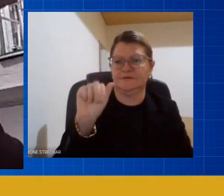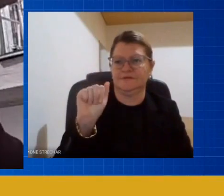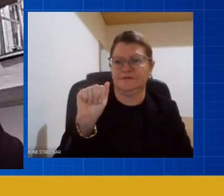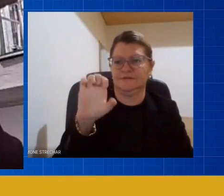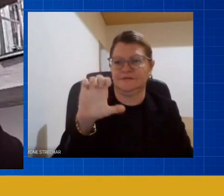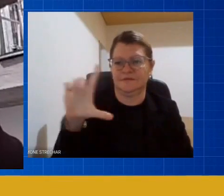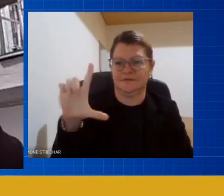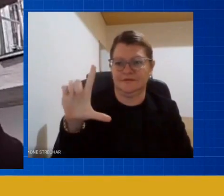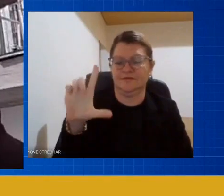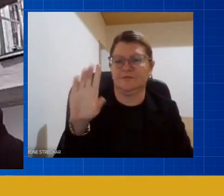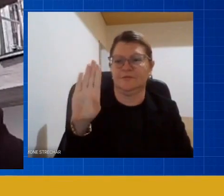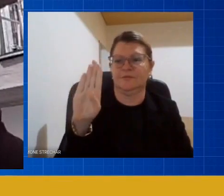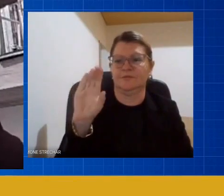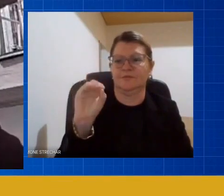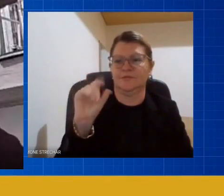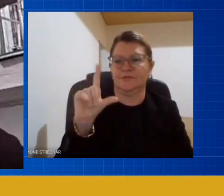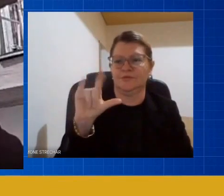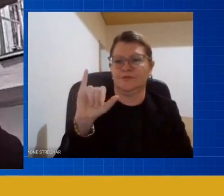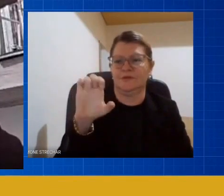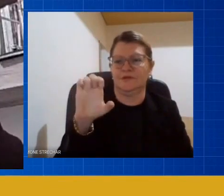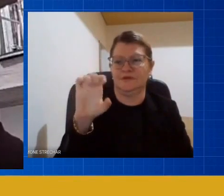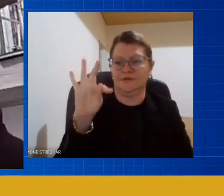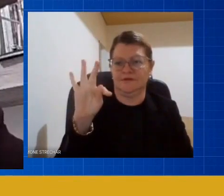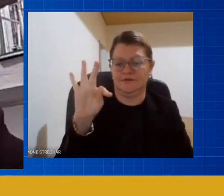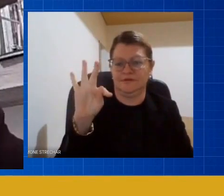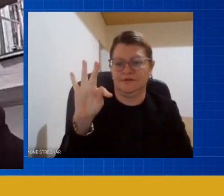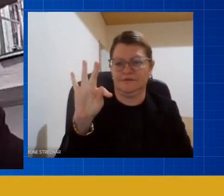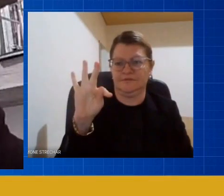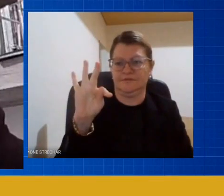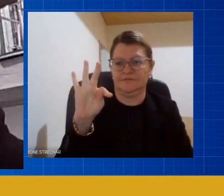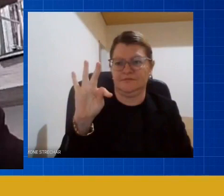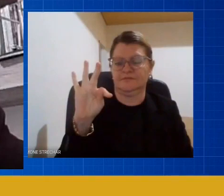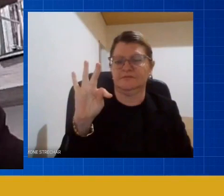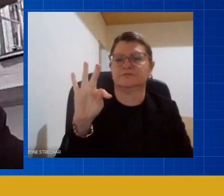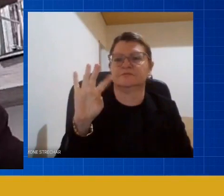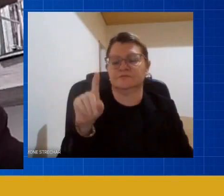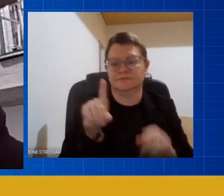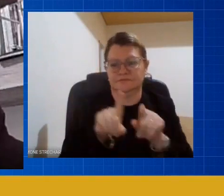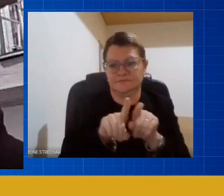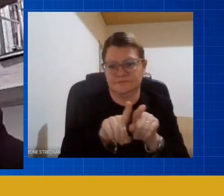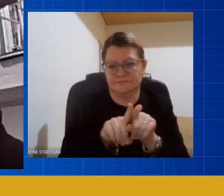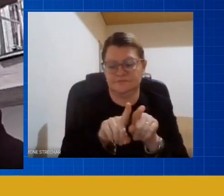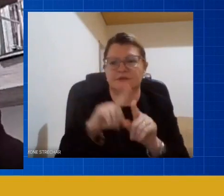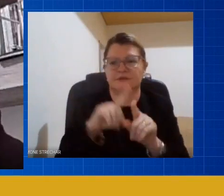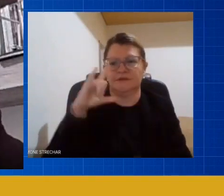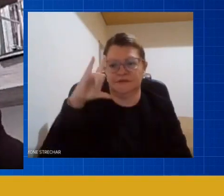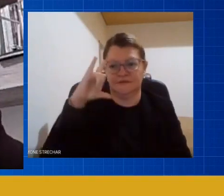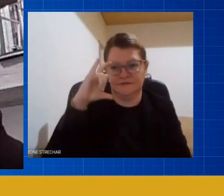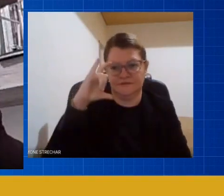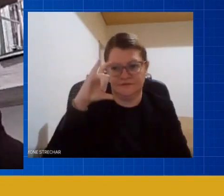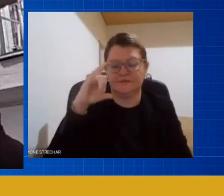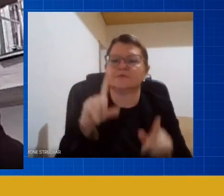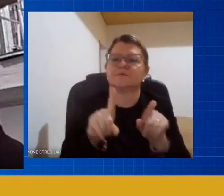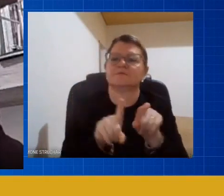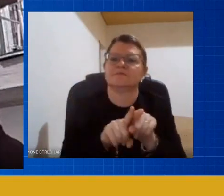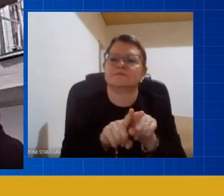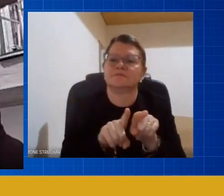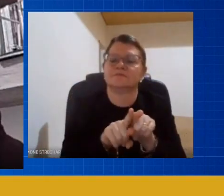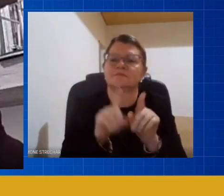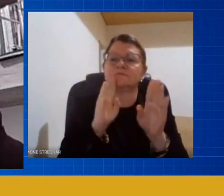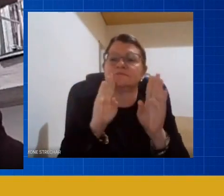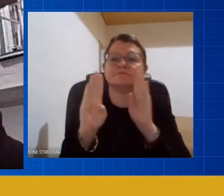tem o Instagram Israel Boniek e também o Facebook lá vocês encontram meus